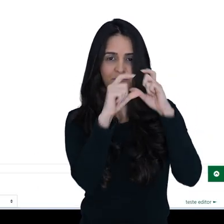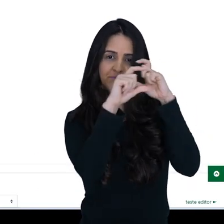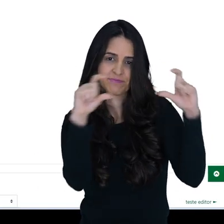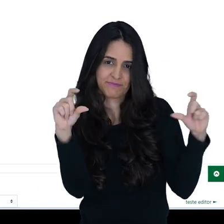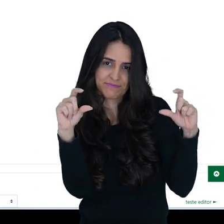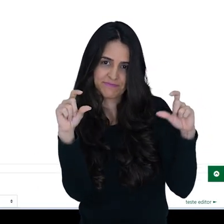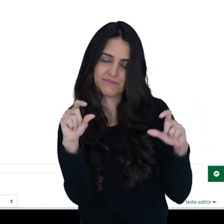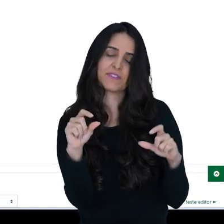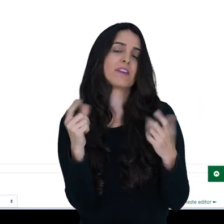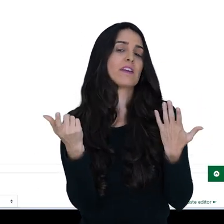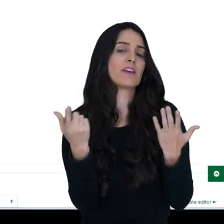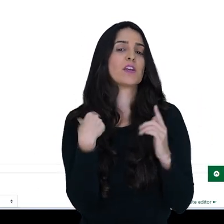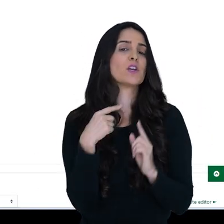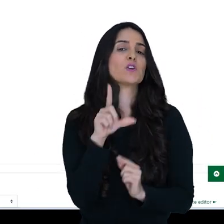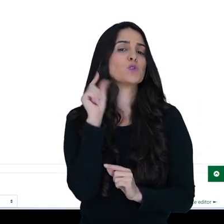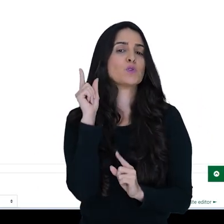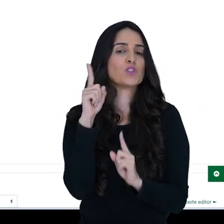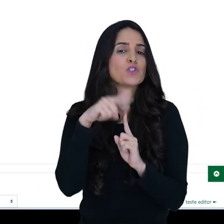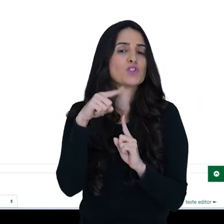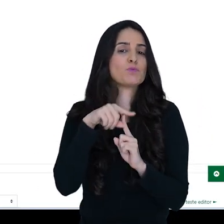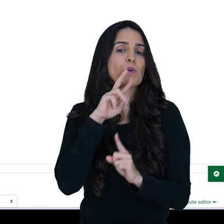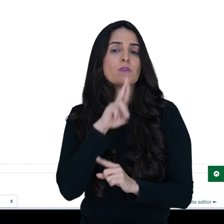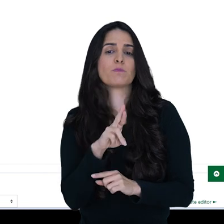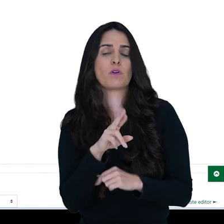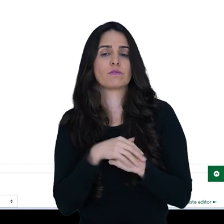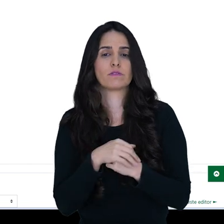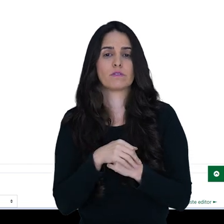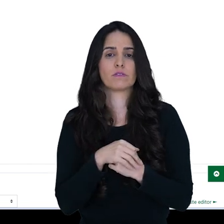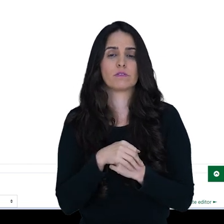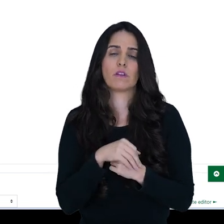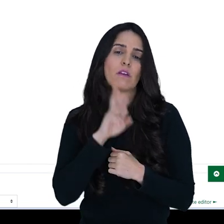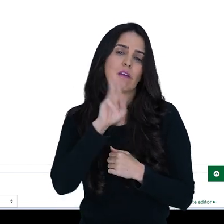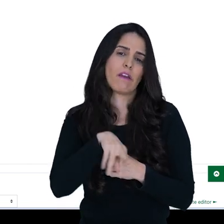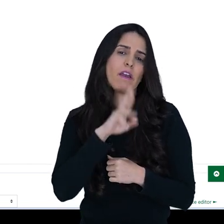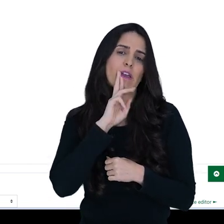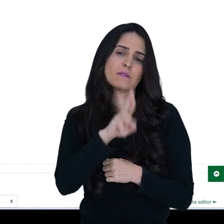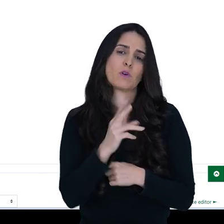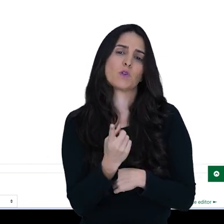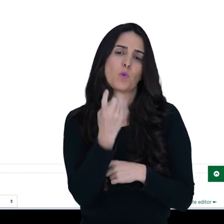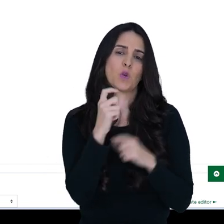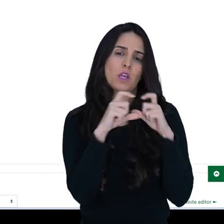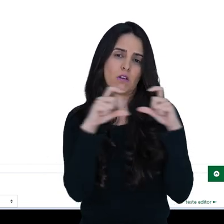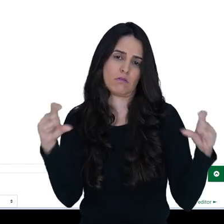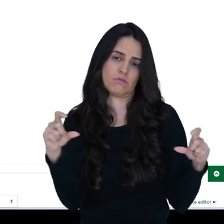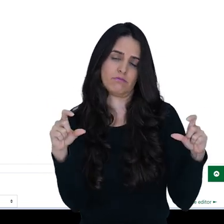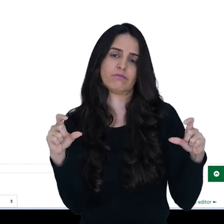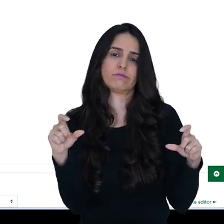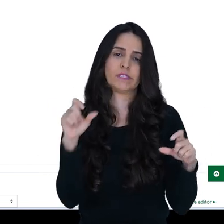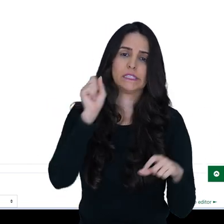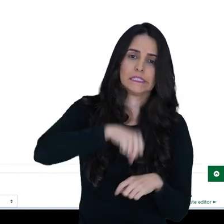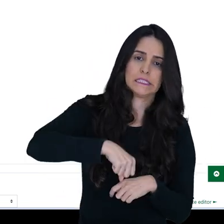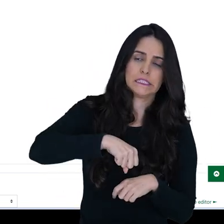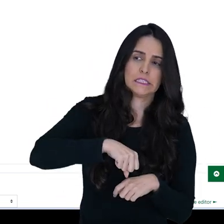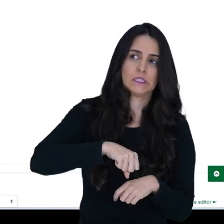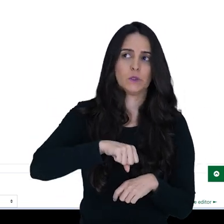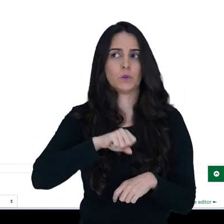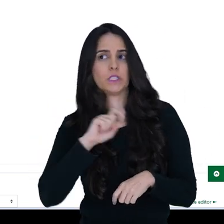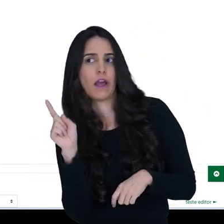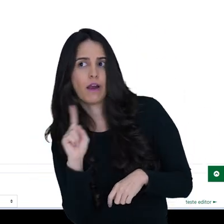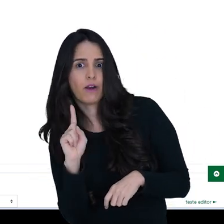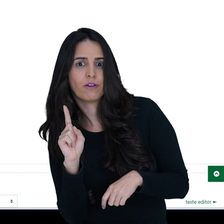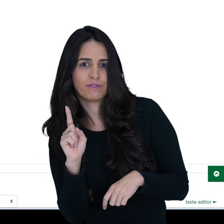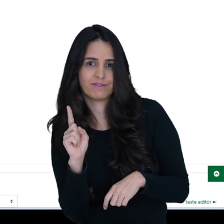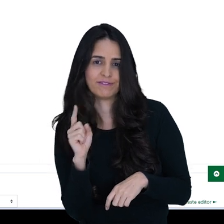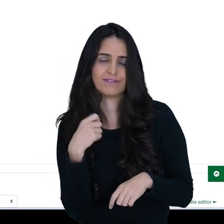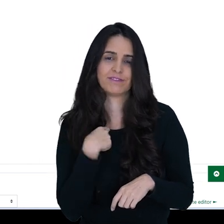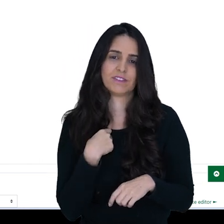E aí, eu vou escolher o tipo de resposta. No meu caso, aqui é a resposta única. A pessoa vai responder